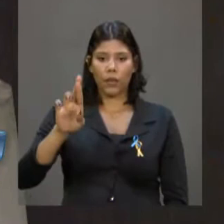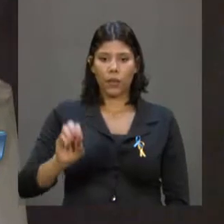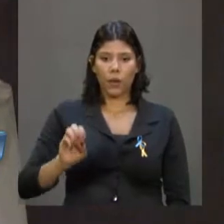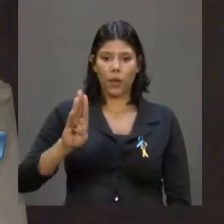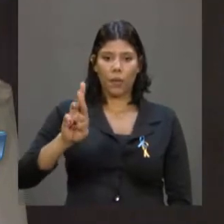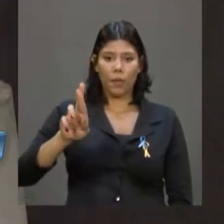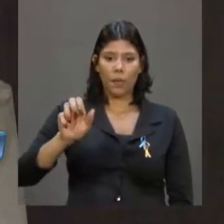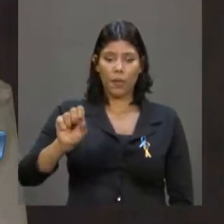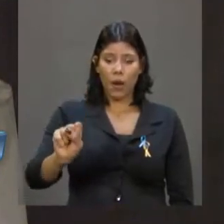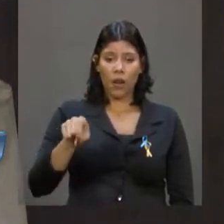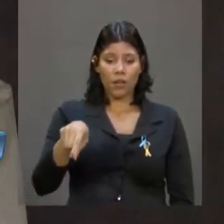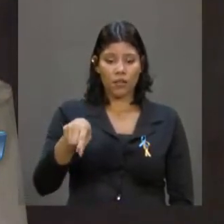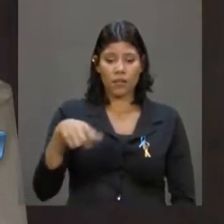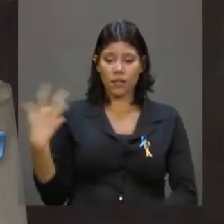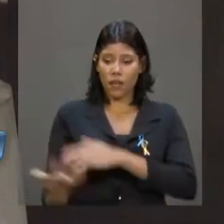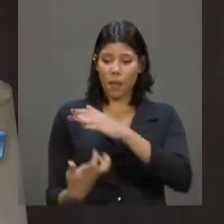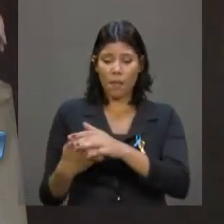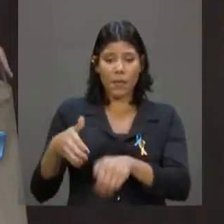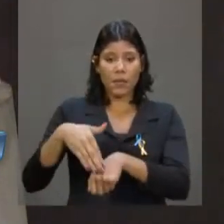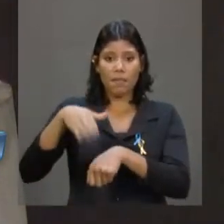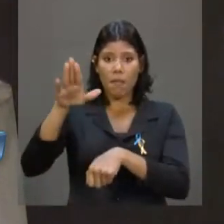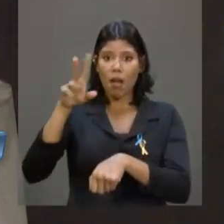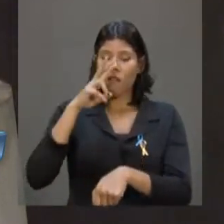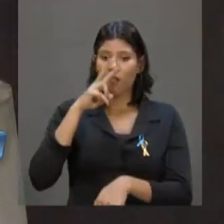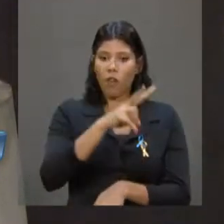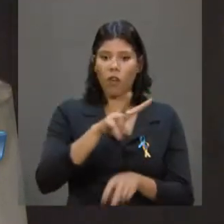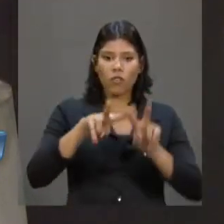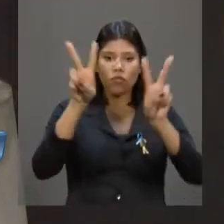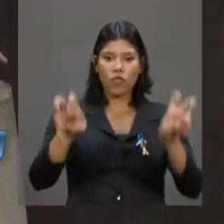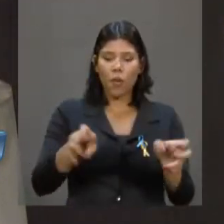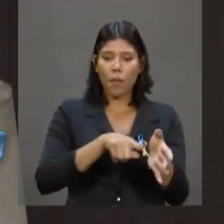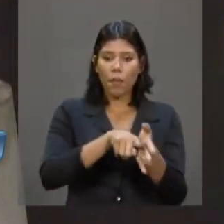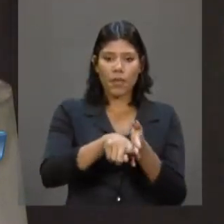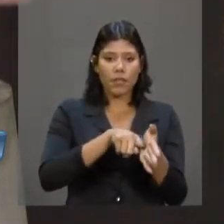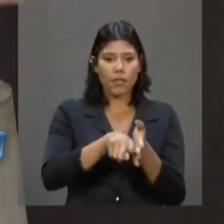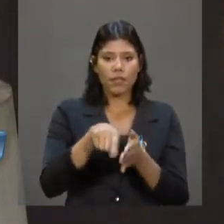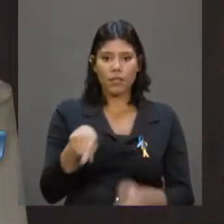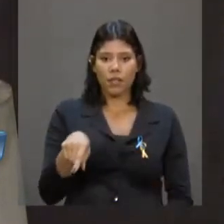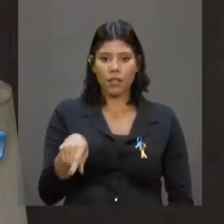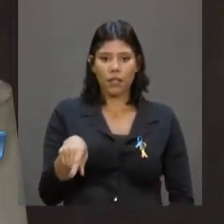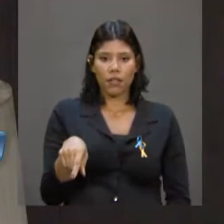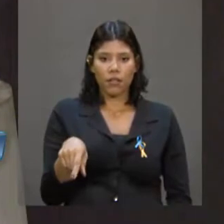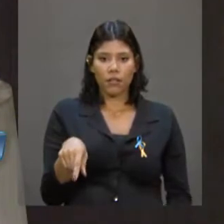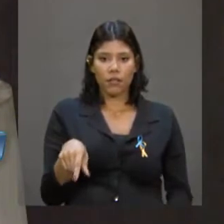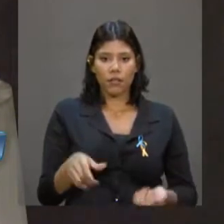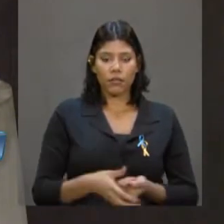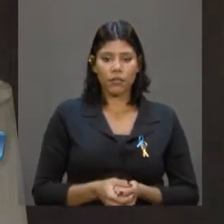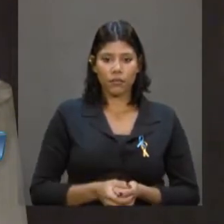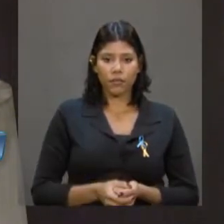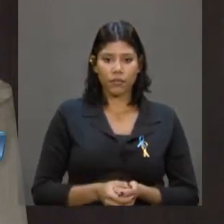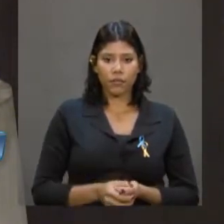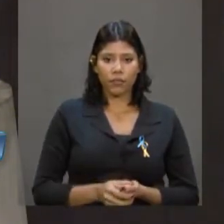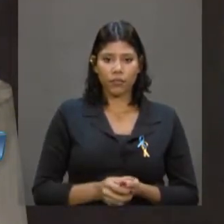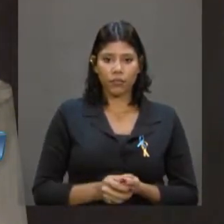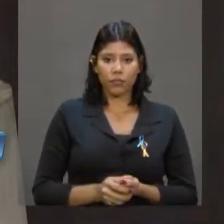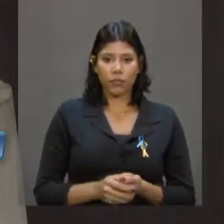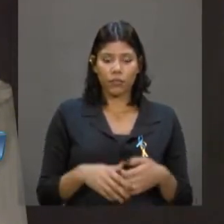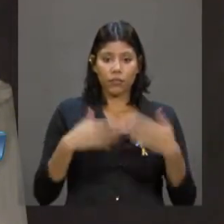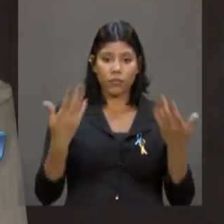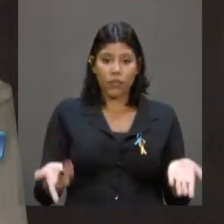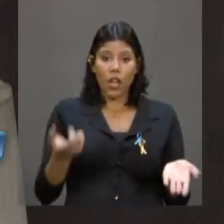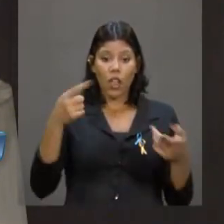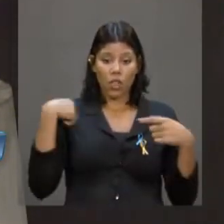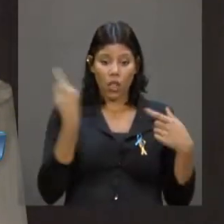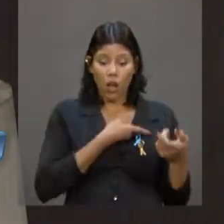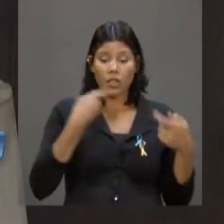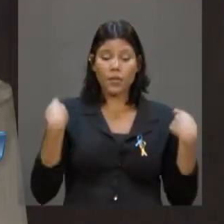falar aqui do descalabro que é a crise ambiental e climática. Nós precisamos fazer uma transição energética. Quem é que vai fazer isso no mercado? Não. Quem vai